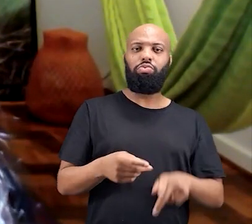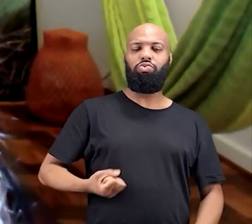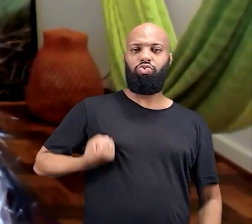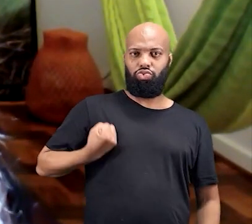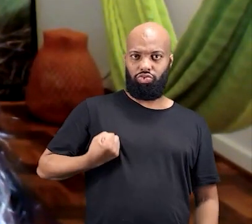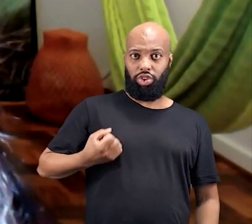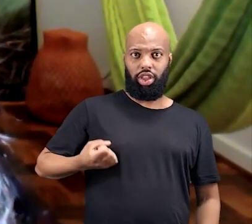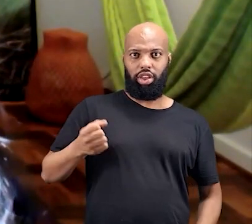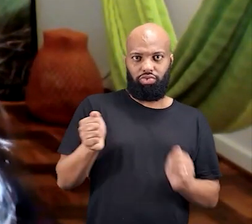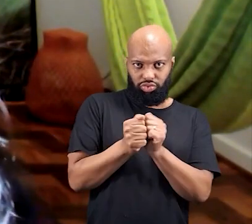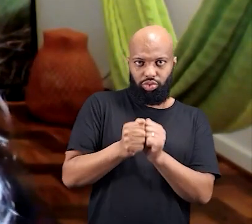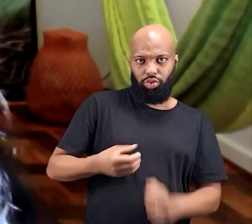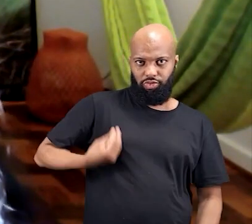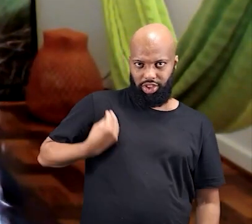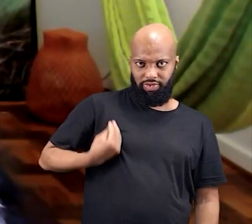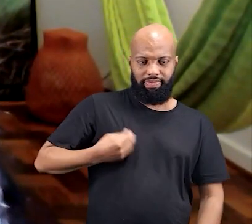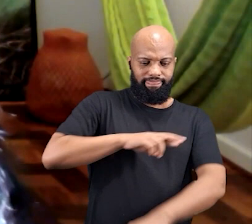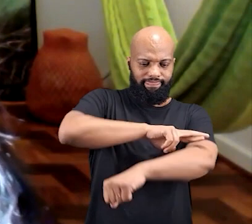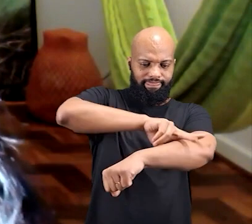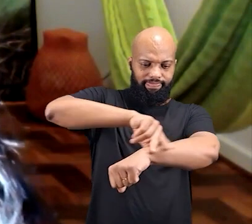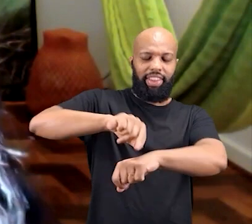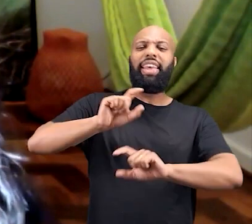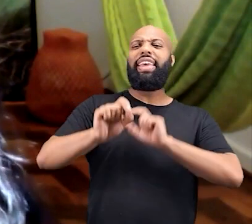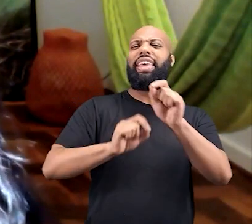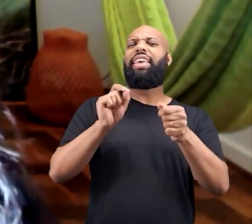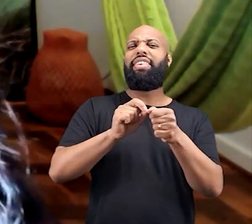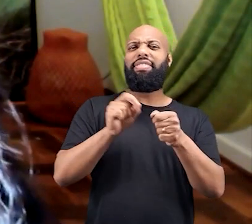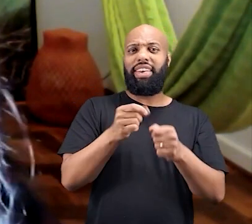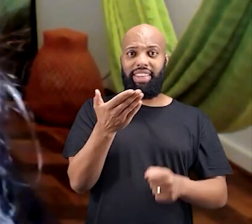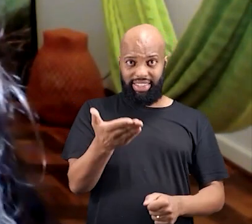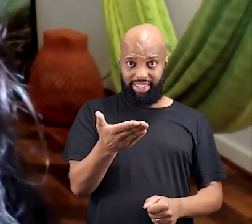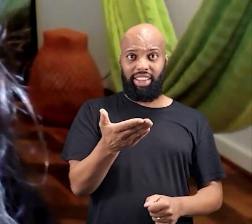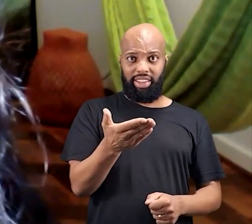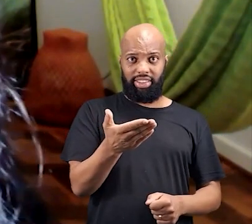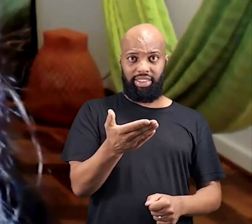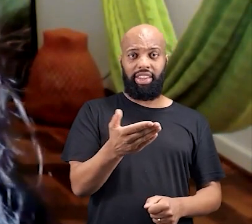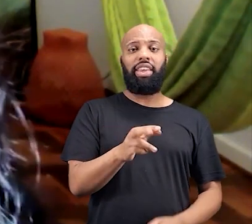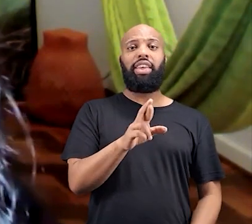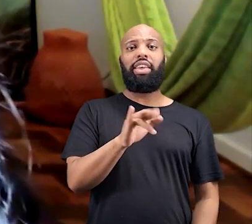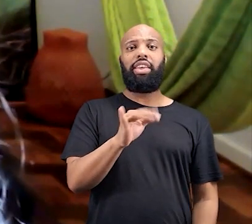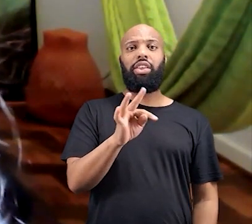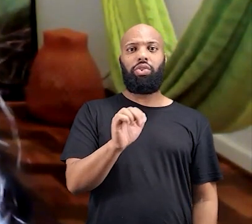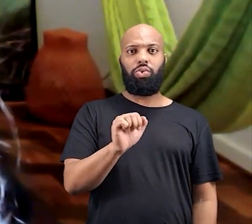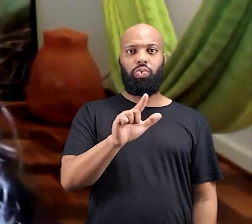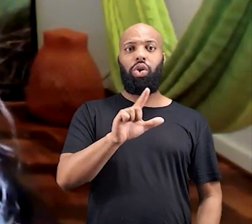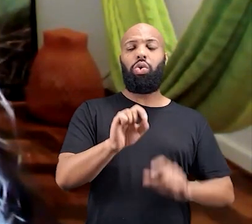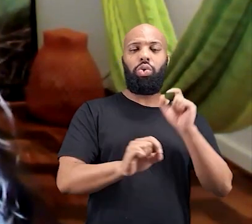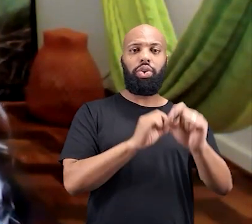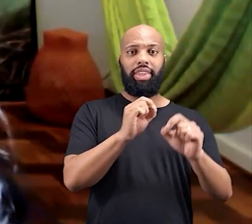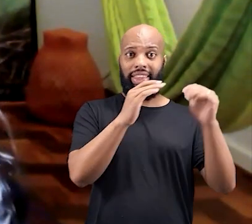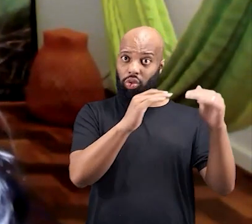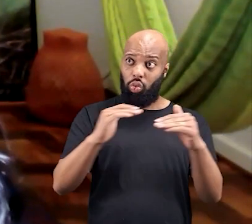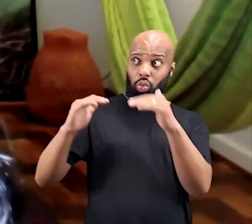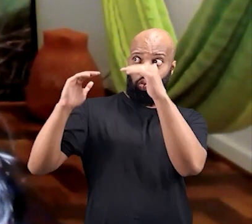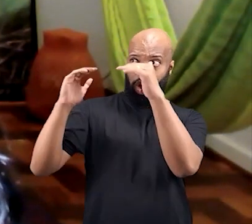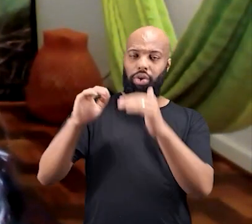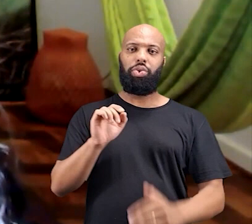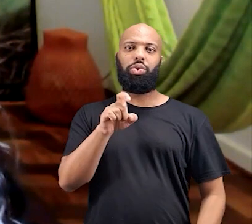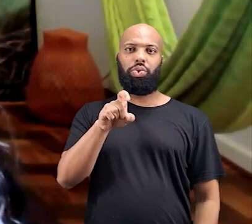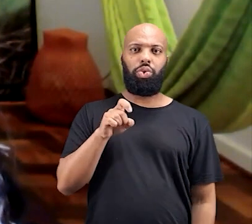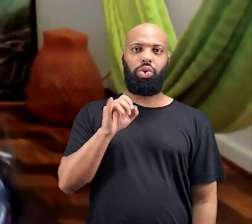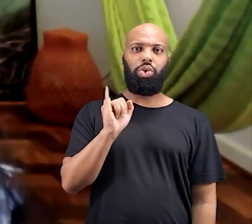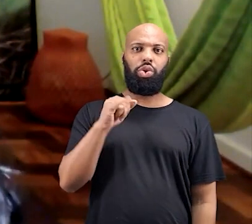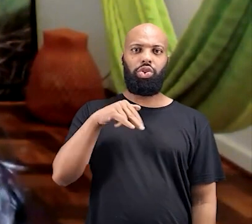povos, 16 etnias. Quem faz esse ritual, né? Chamado Kwarupi, são os povos do